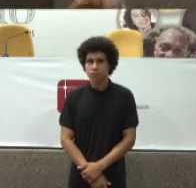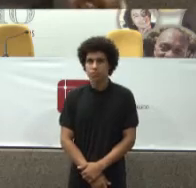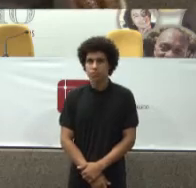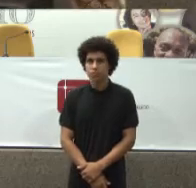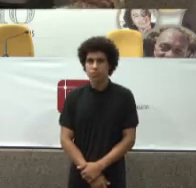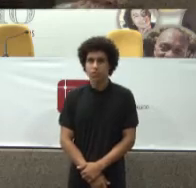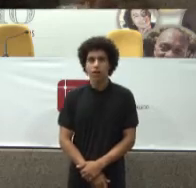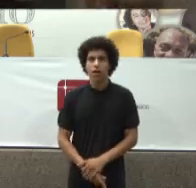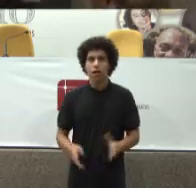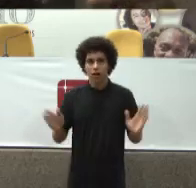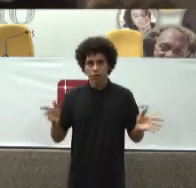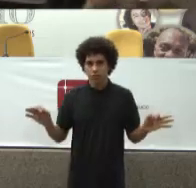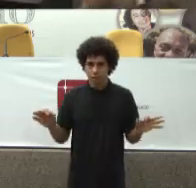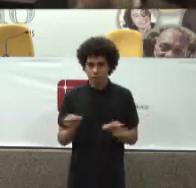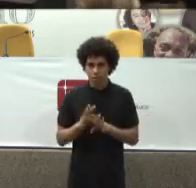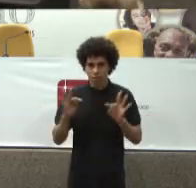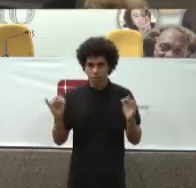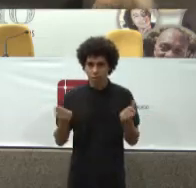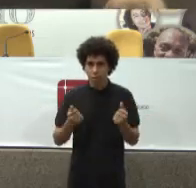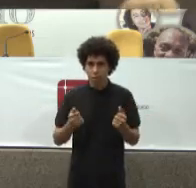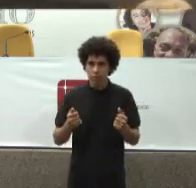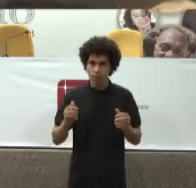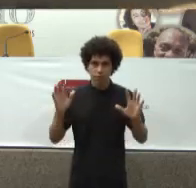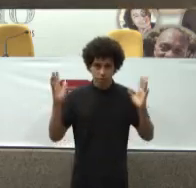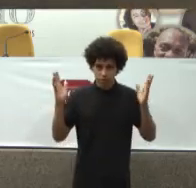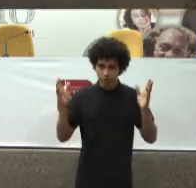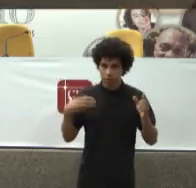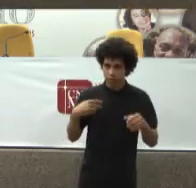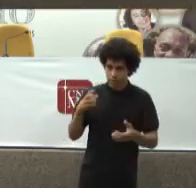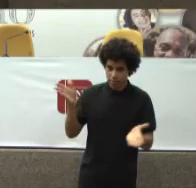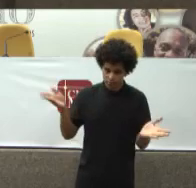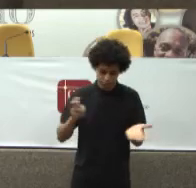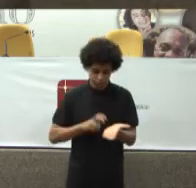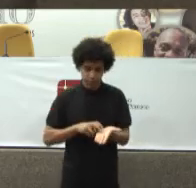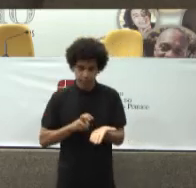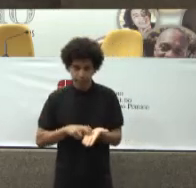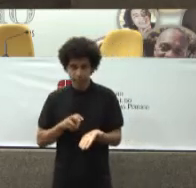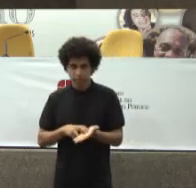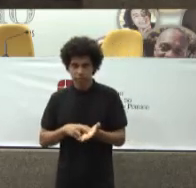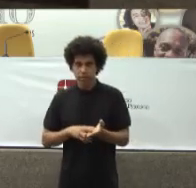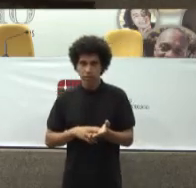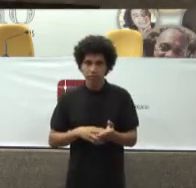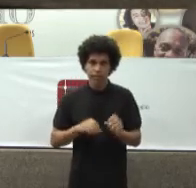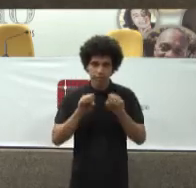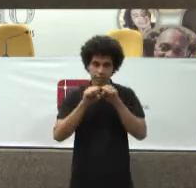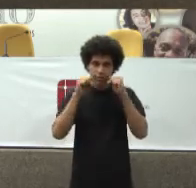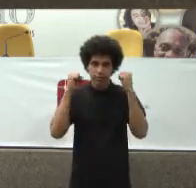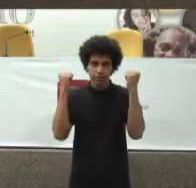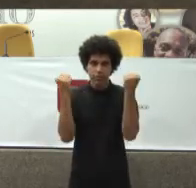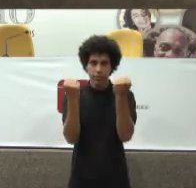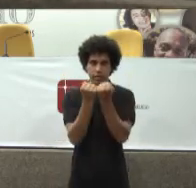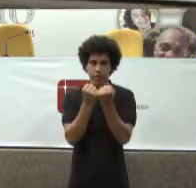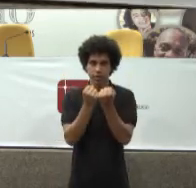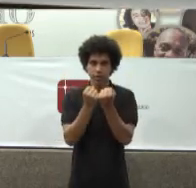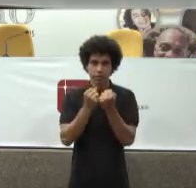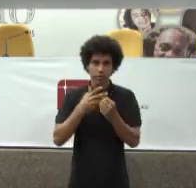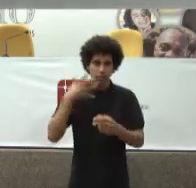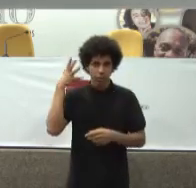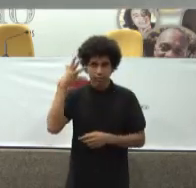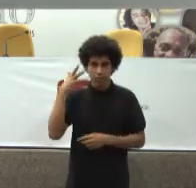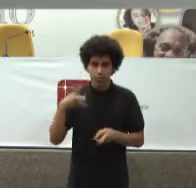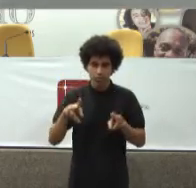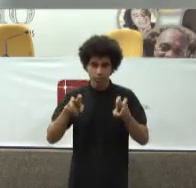Assim encerramos Então as atividades Da manhã Do nosso seminário Reflexões Sobre a judicialização Da saúde